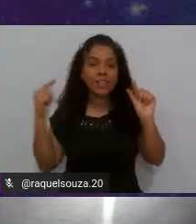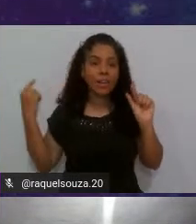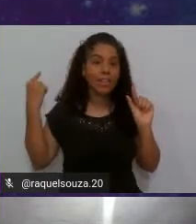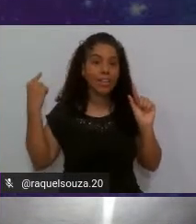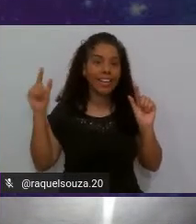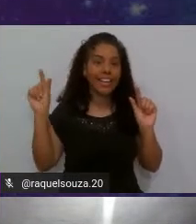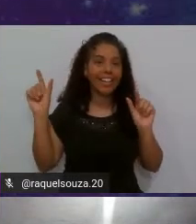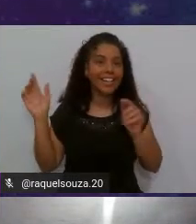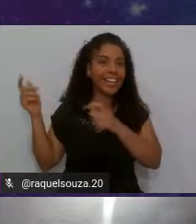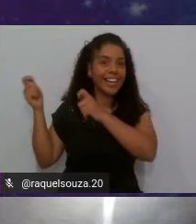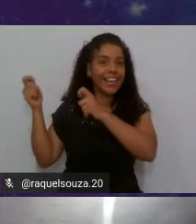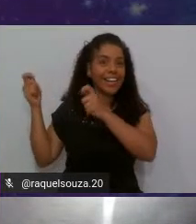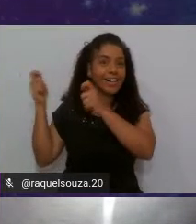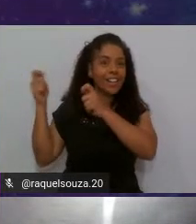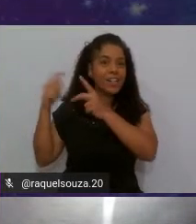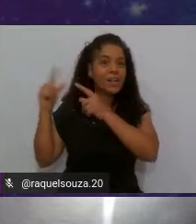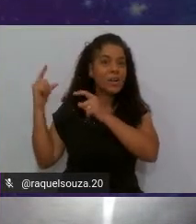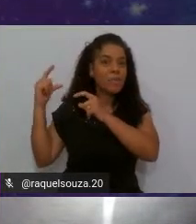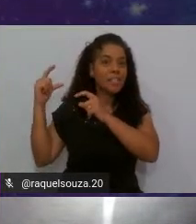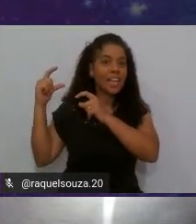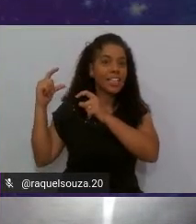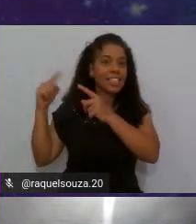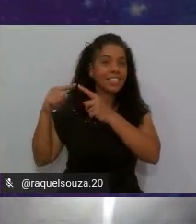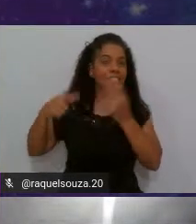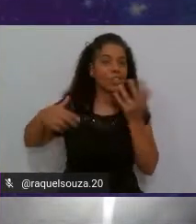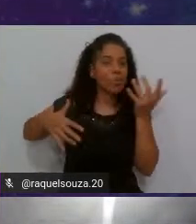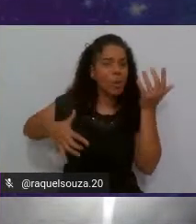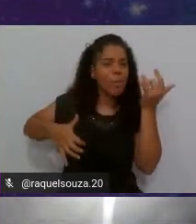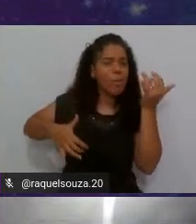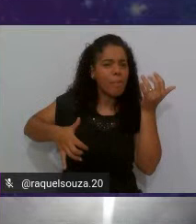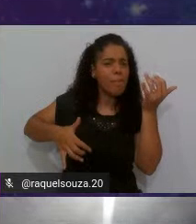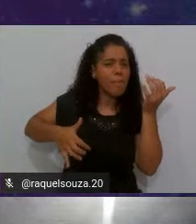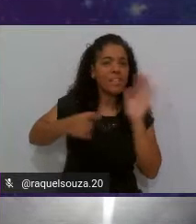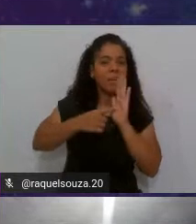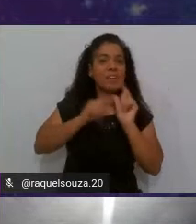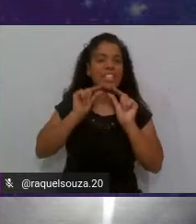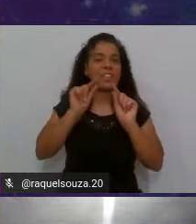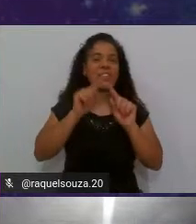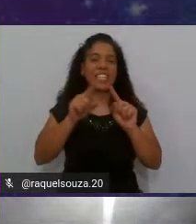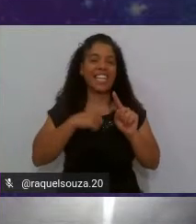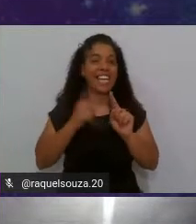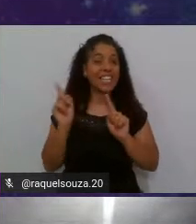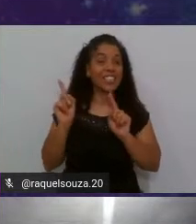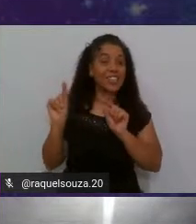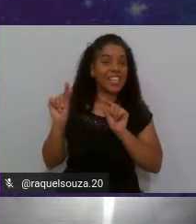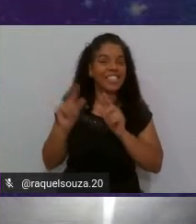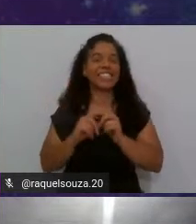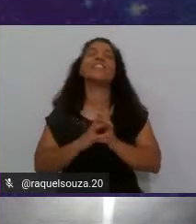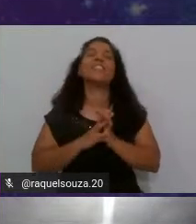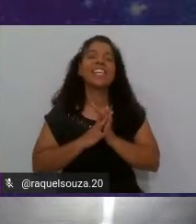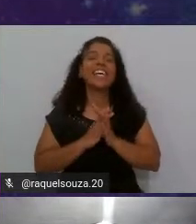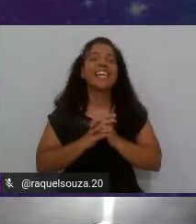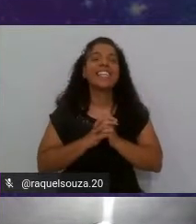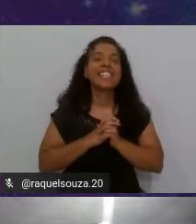um pedacinho do meu contrabaixo aparecendo aqui no cantinho é